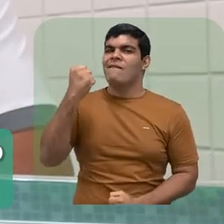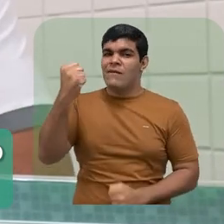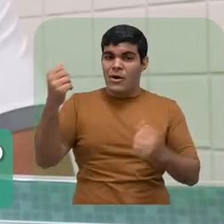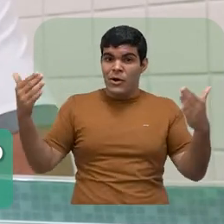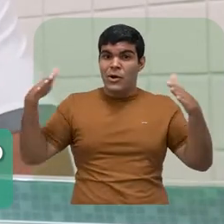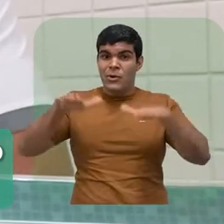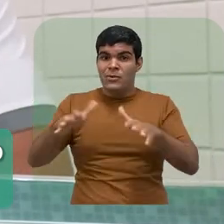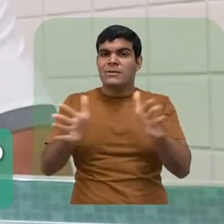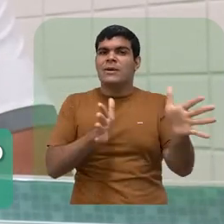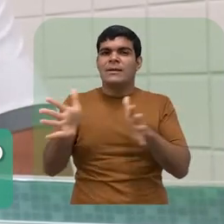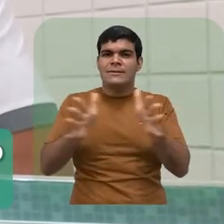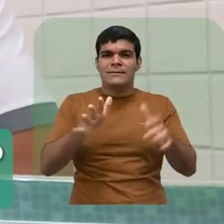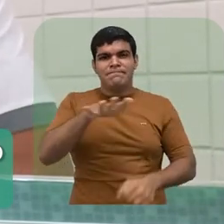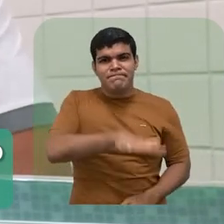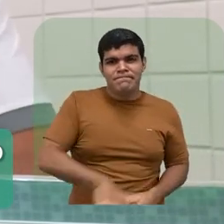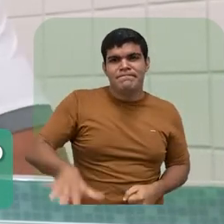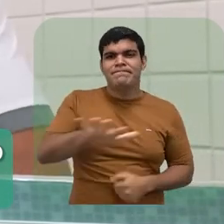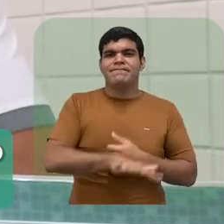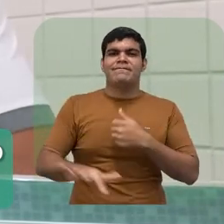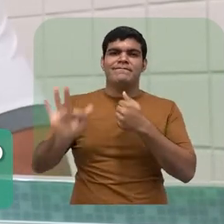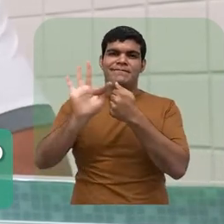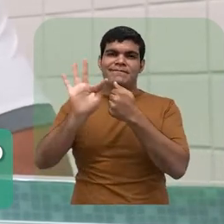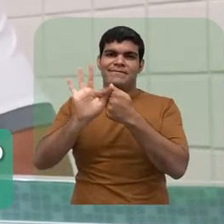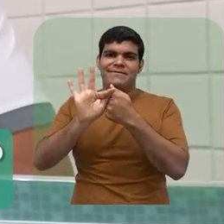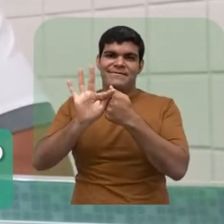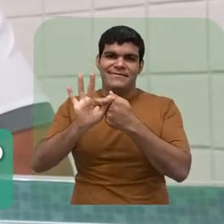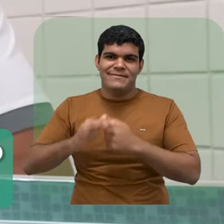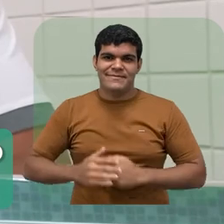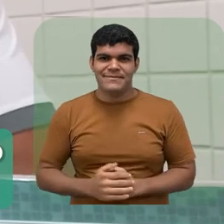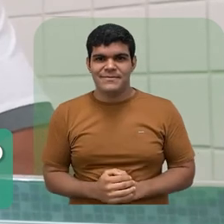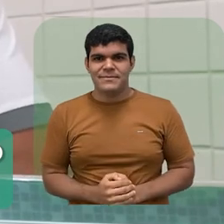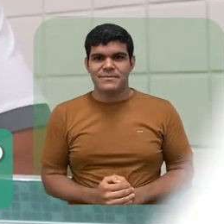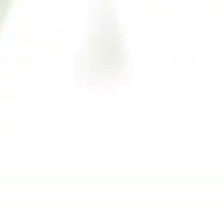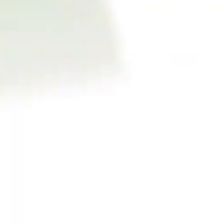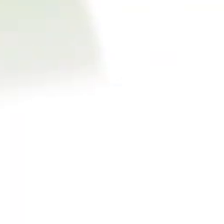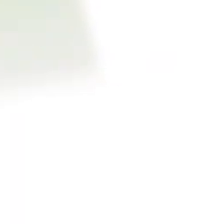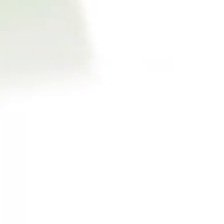sido um forte instrumento de inclusão e acessibilidade em nossa região.